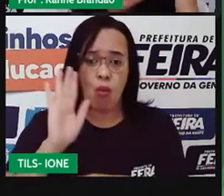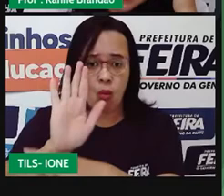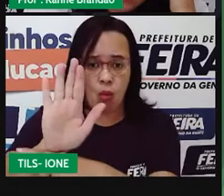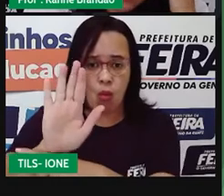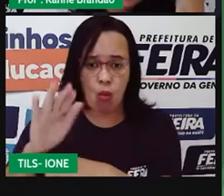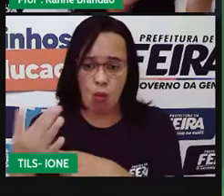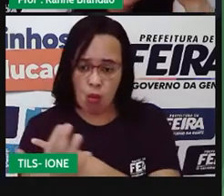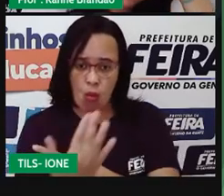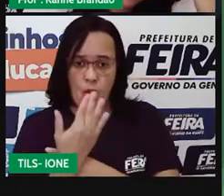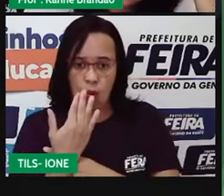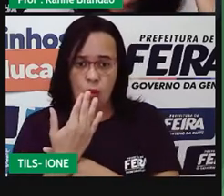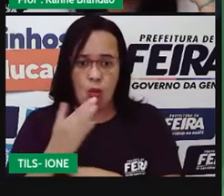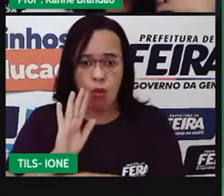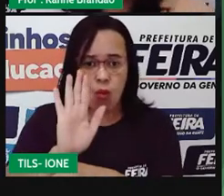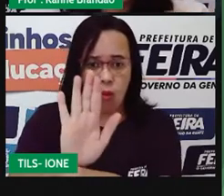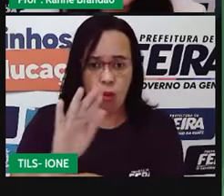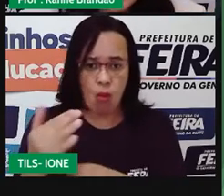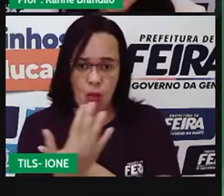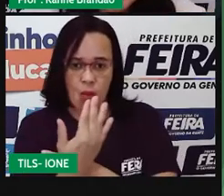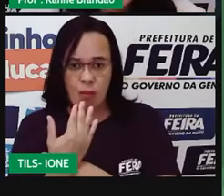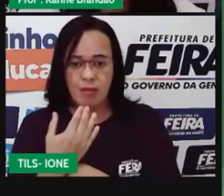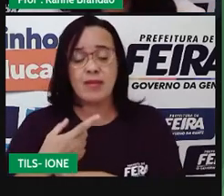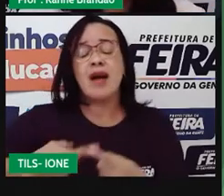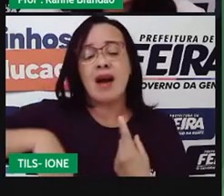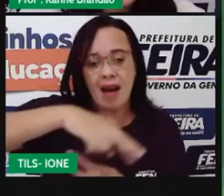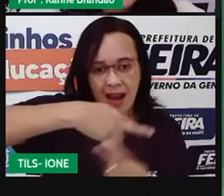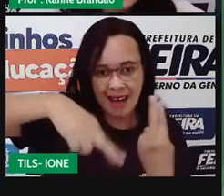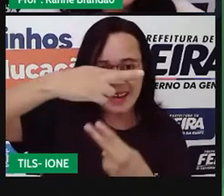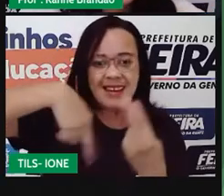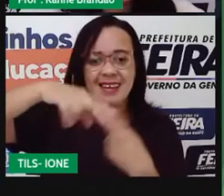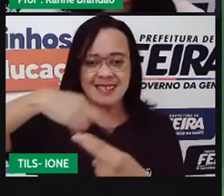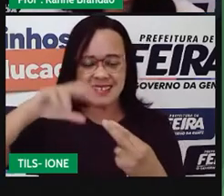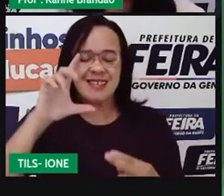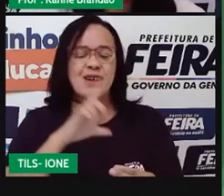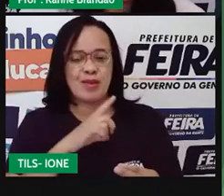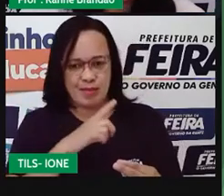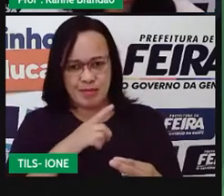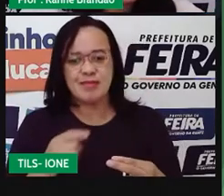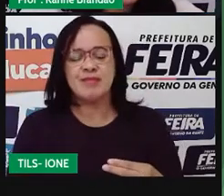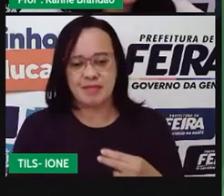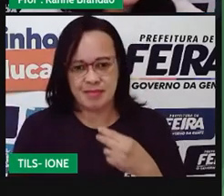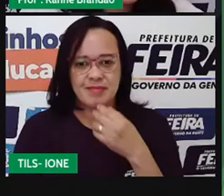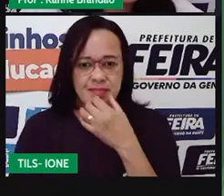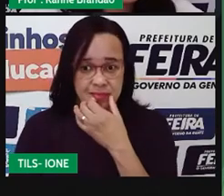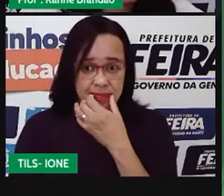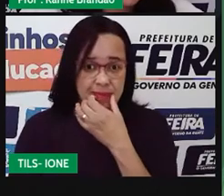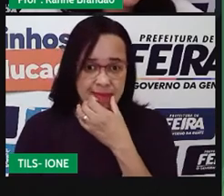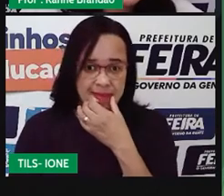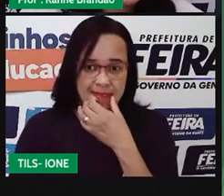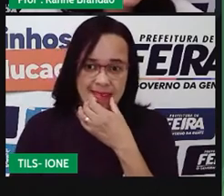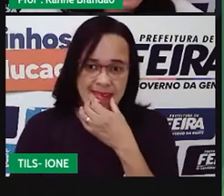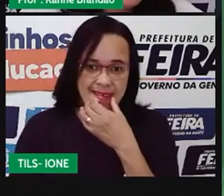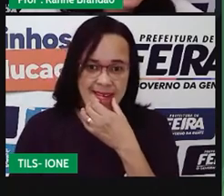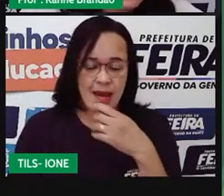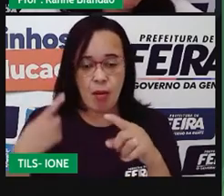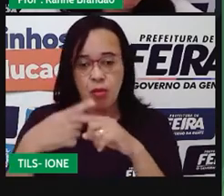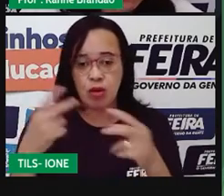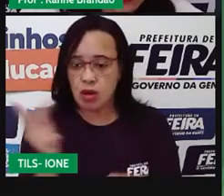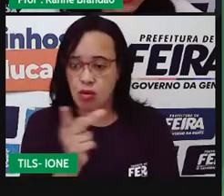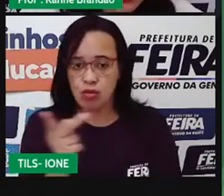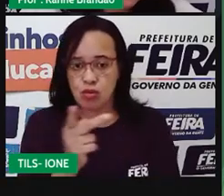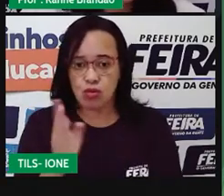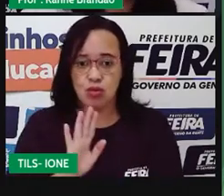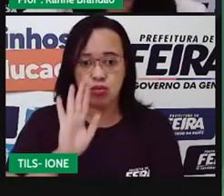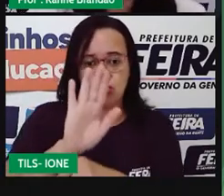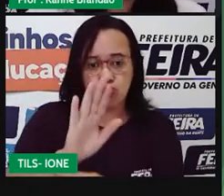Esse exemplo que a pró tá dando são dos líquens. Os líquens, que é essa relação, né? Essa simbiose entre algas e